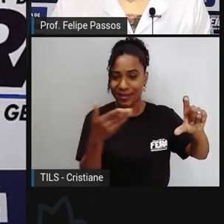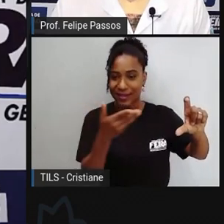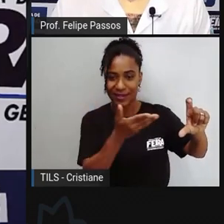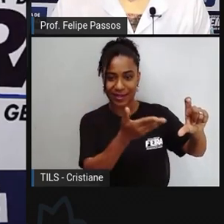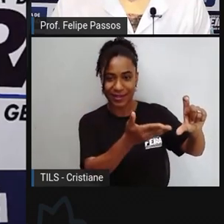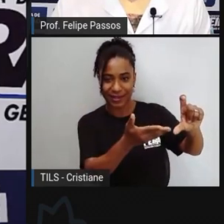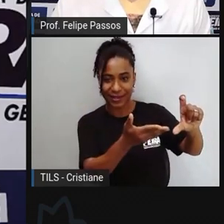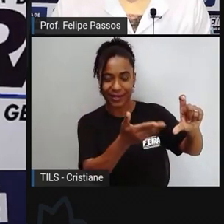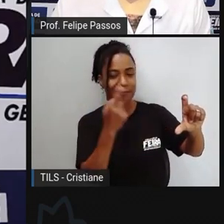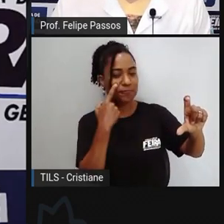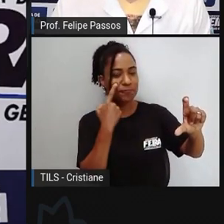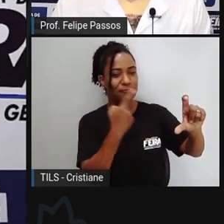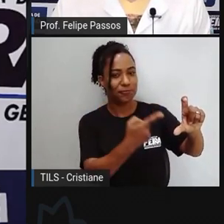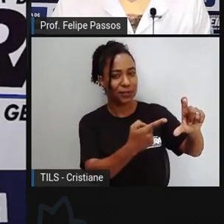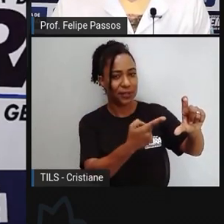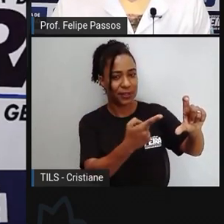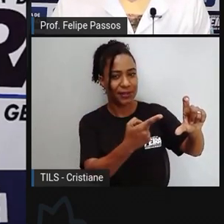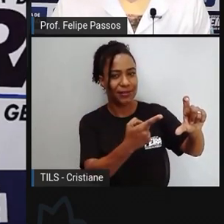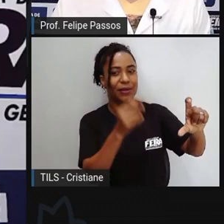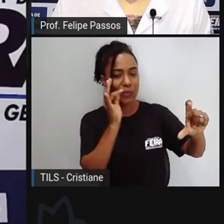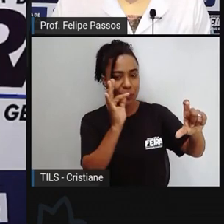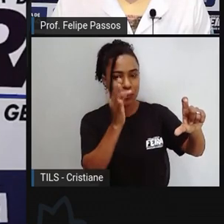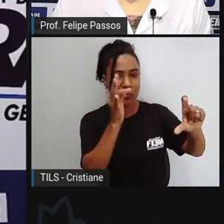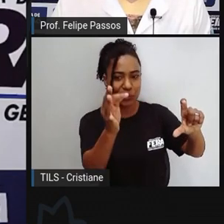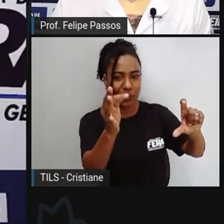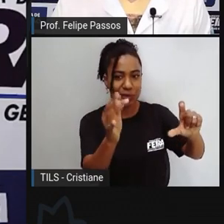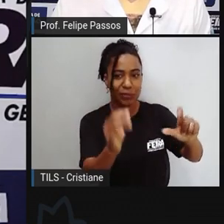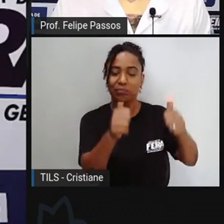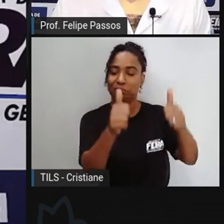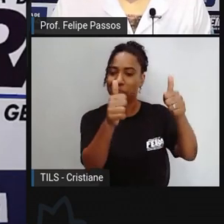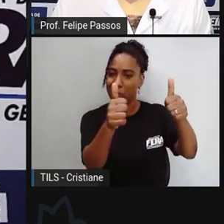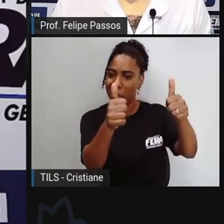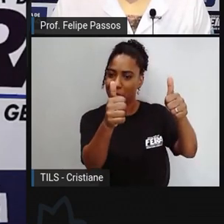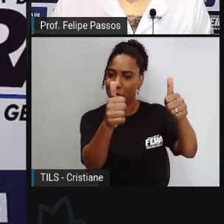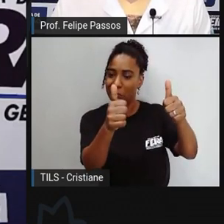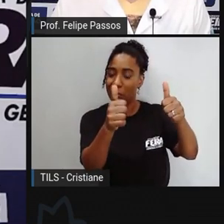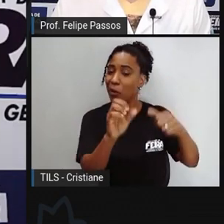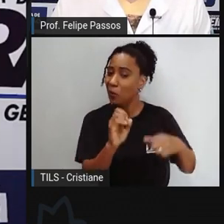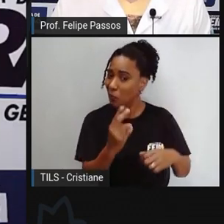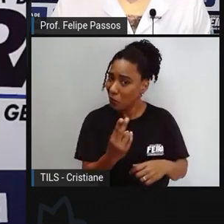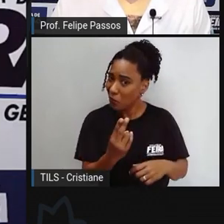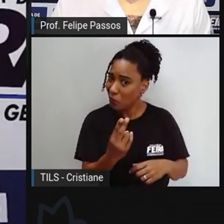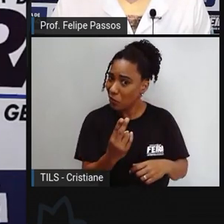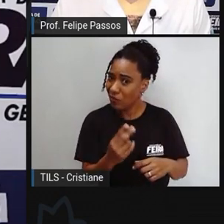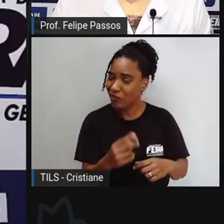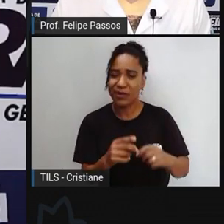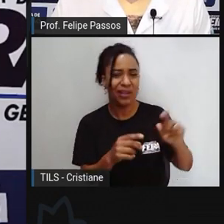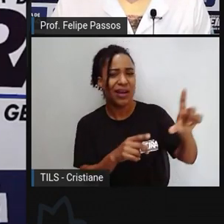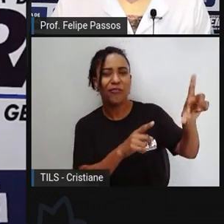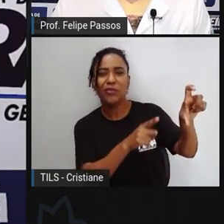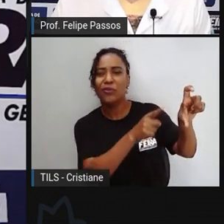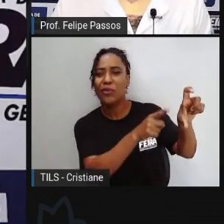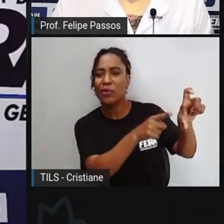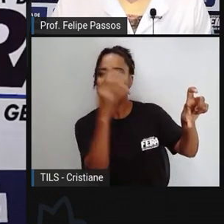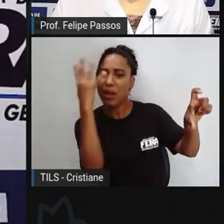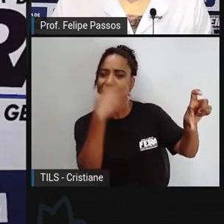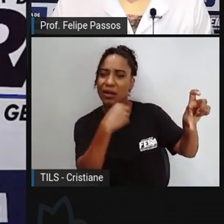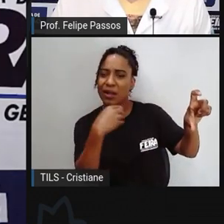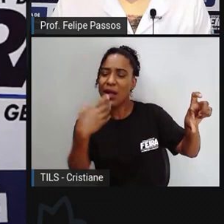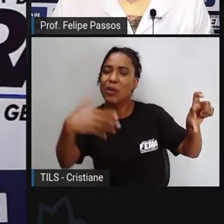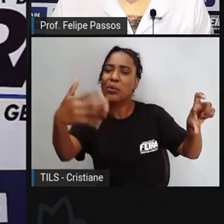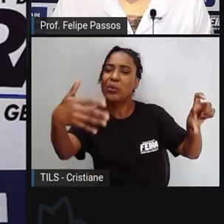vão pensar elas vão me cobrar vão dizer o que você fez em